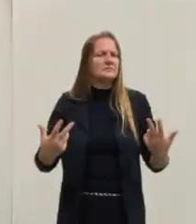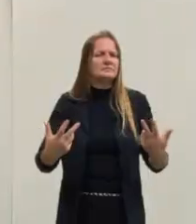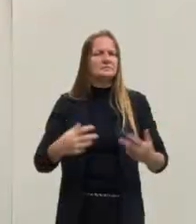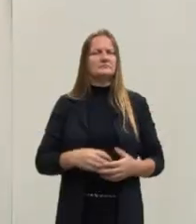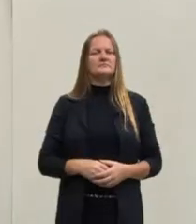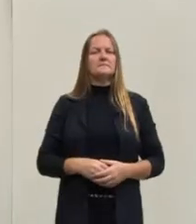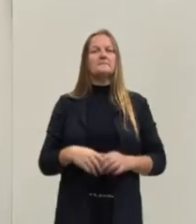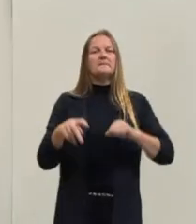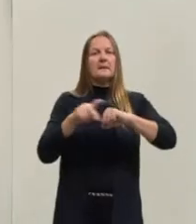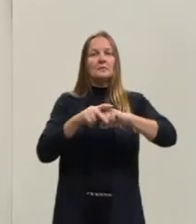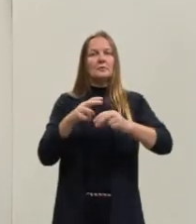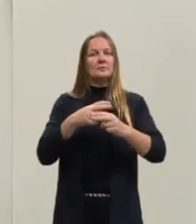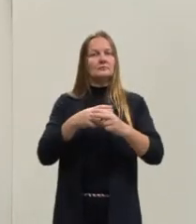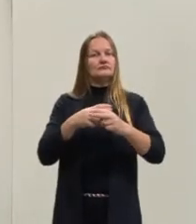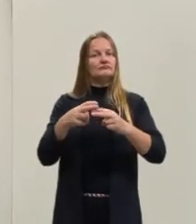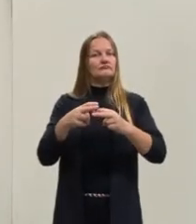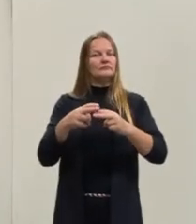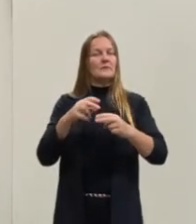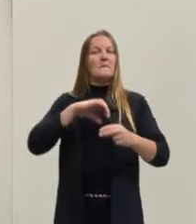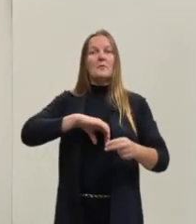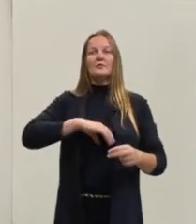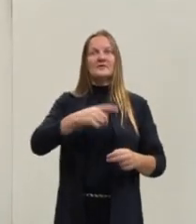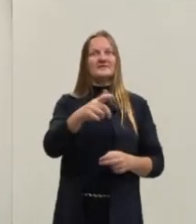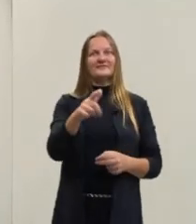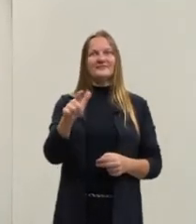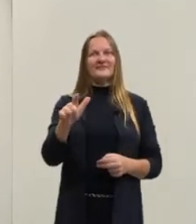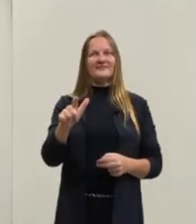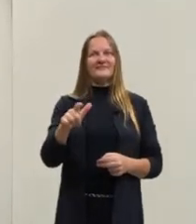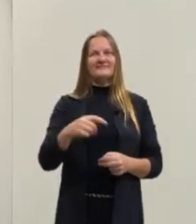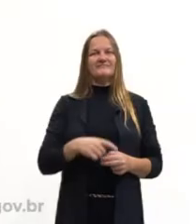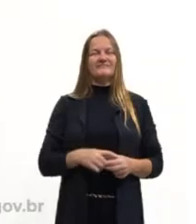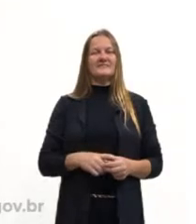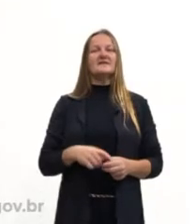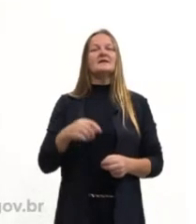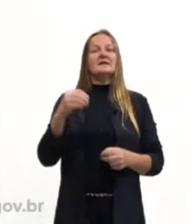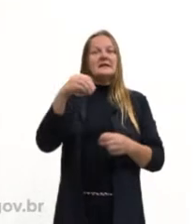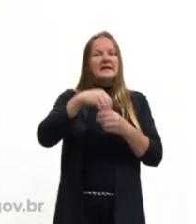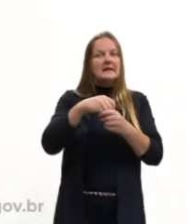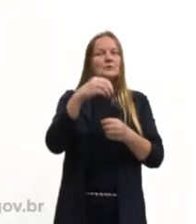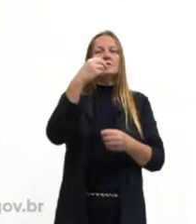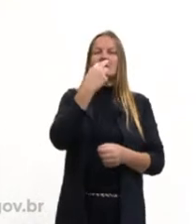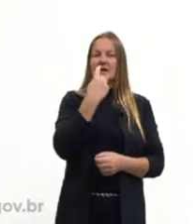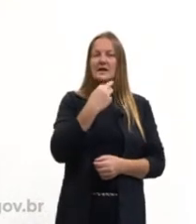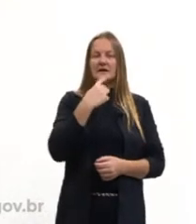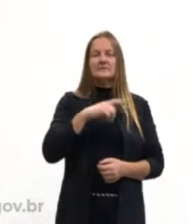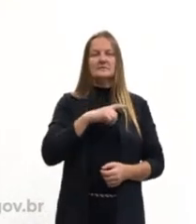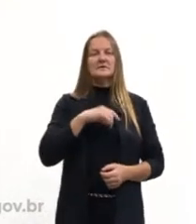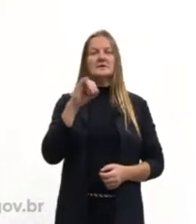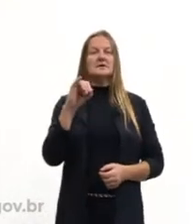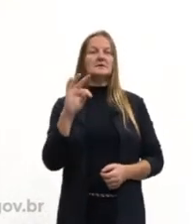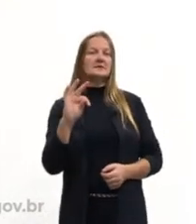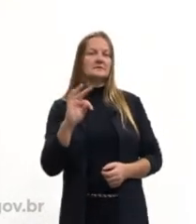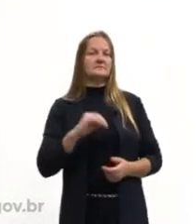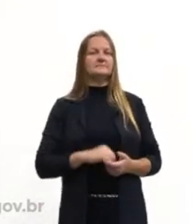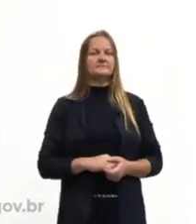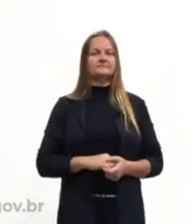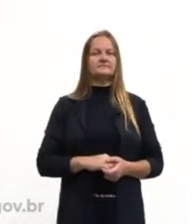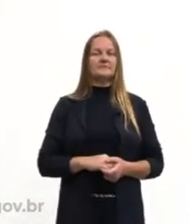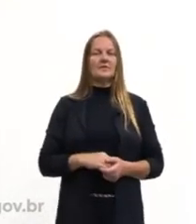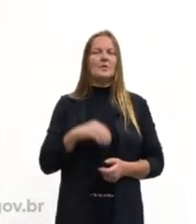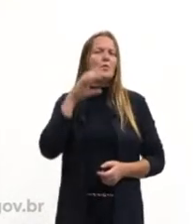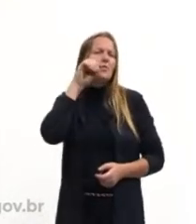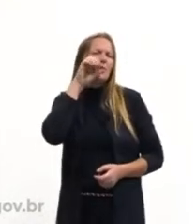Esse pronome neutro não existe na língua portuguesa, ele apenas existe no inglês. It, ele, ele,